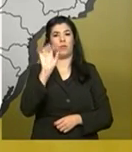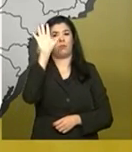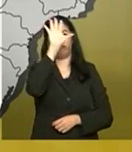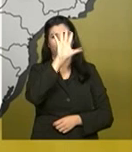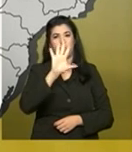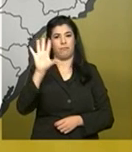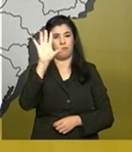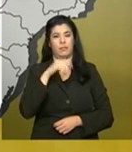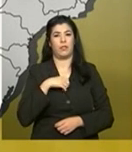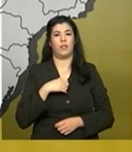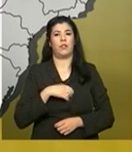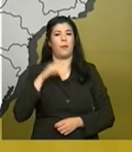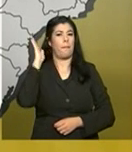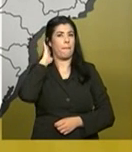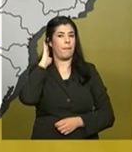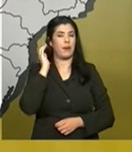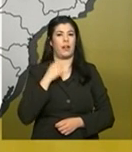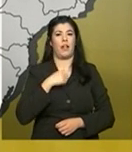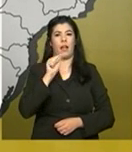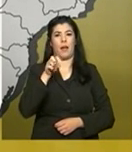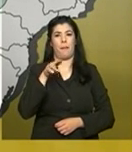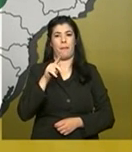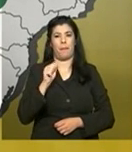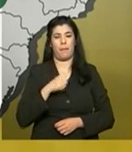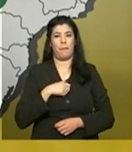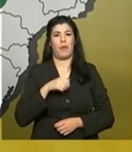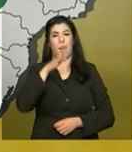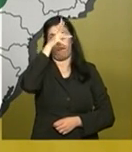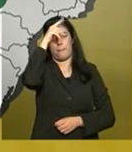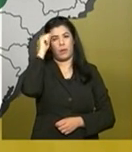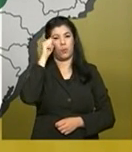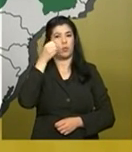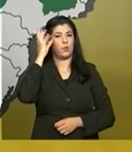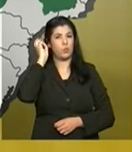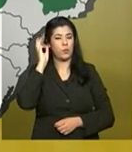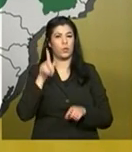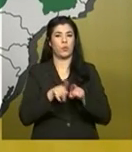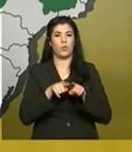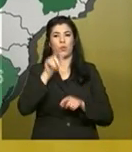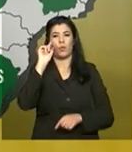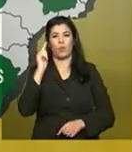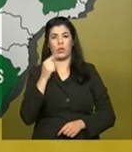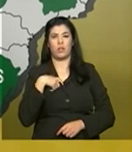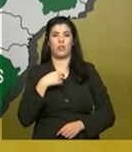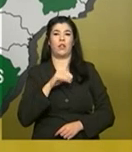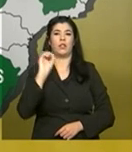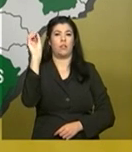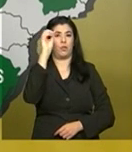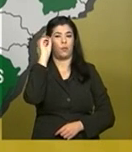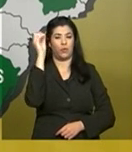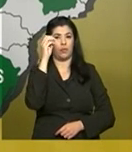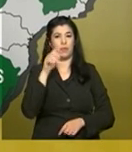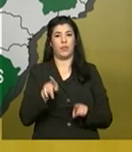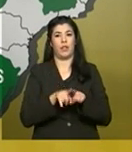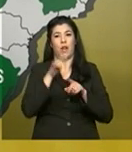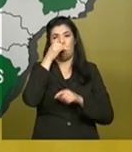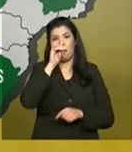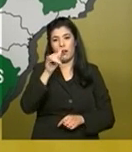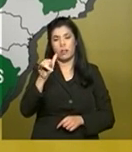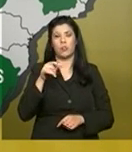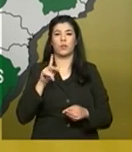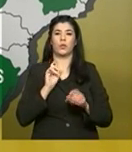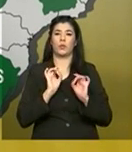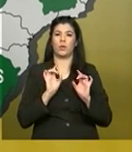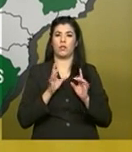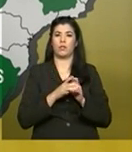Pará, Amapá, Tocantins, Mato Grosso, Mato Grosso do Sul, Goiás, Minas Gerais e Rio Grande do Sul. A energia, no entanto,